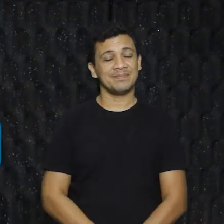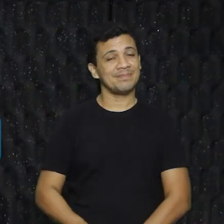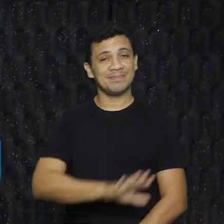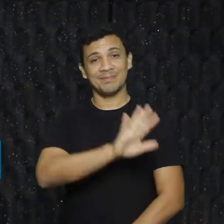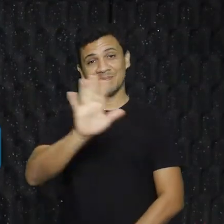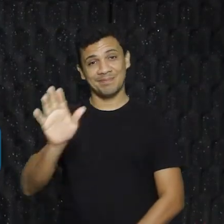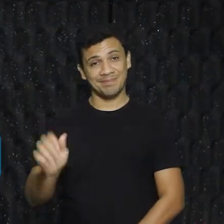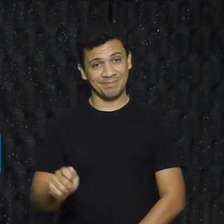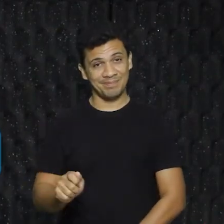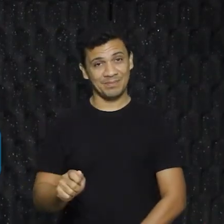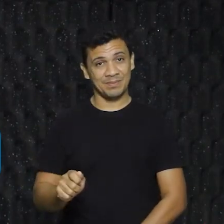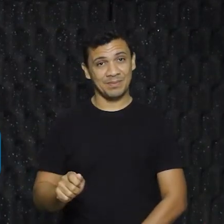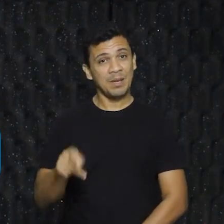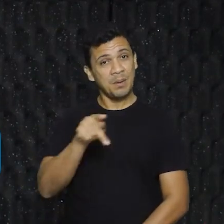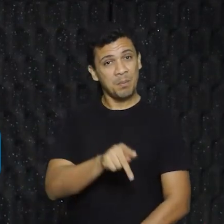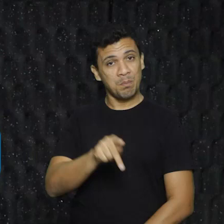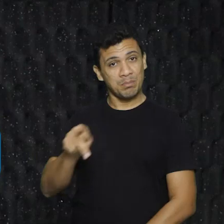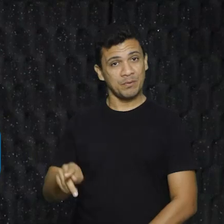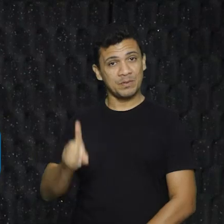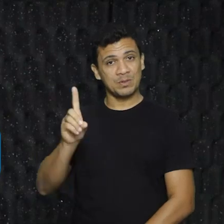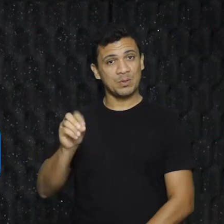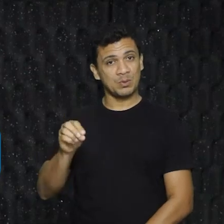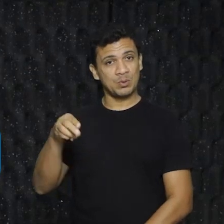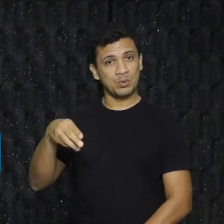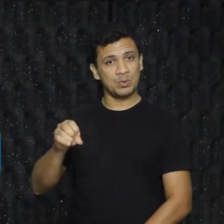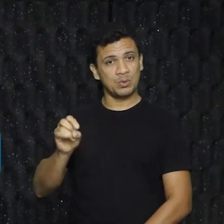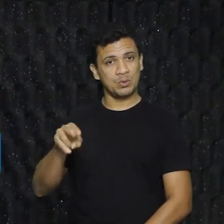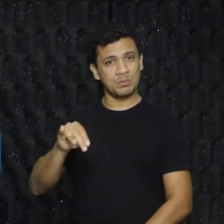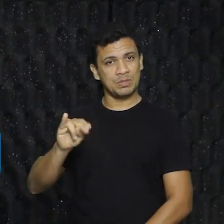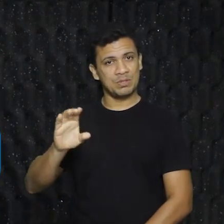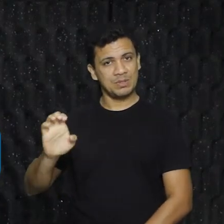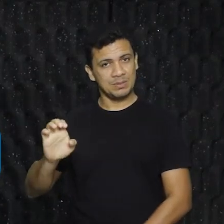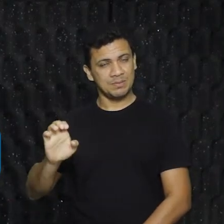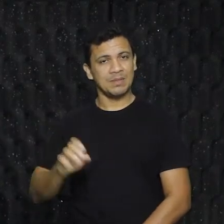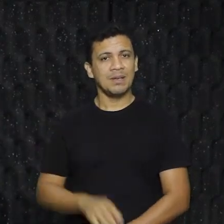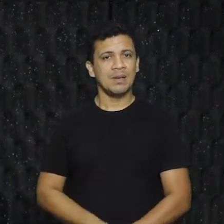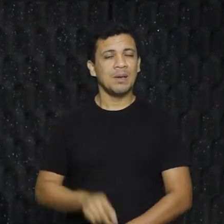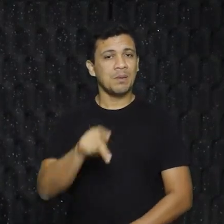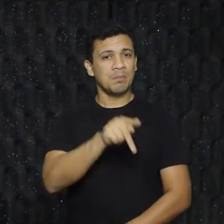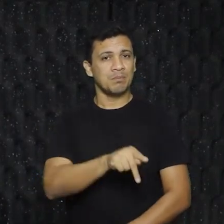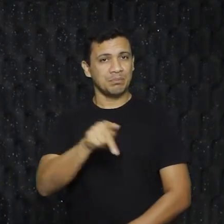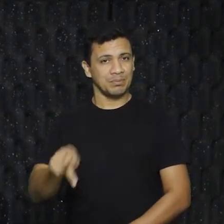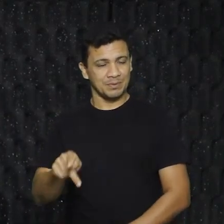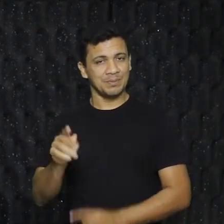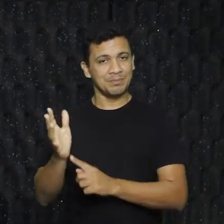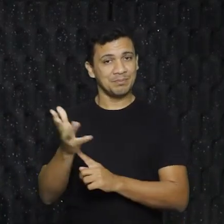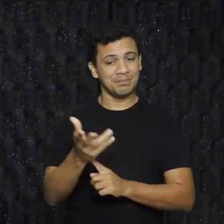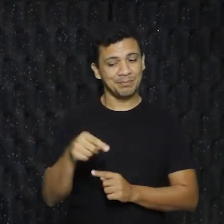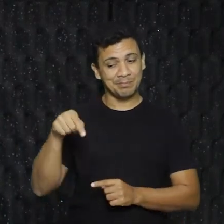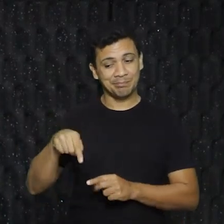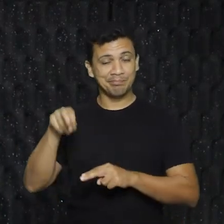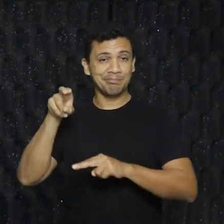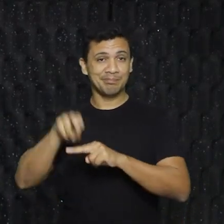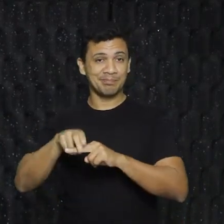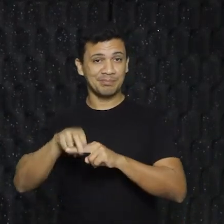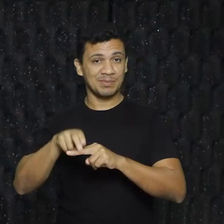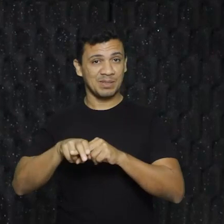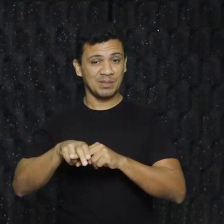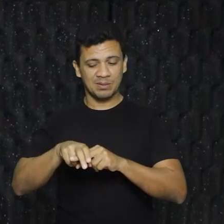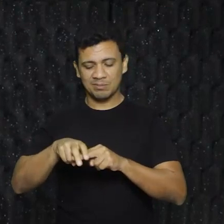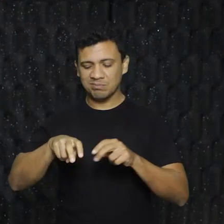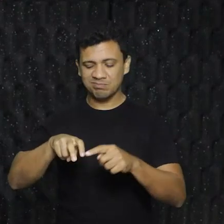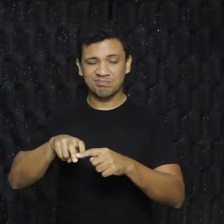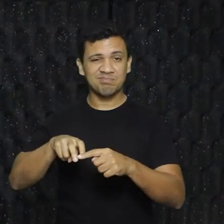Olá, gente! Professor Marcos Dominius, professor de arte. Só para esclarecer, algumas pessoas vão me ver sentado aqui, porque eu estou com o pé